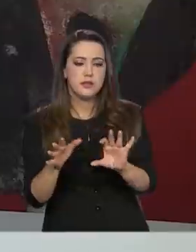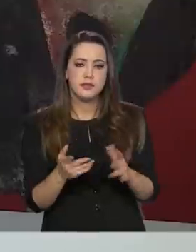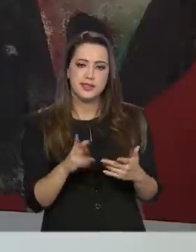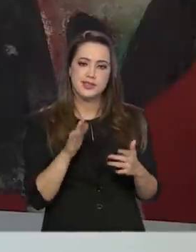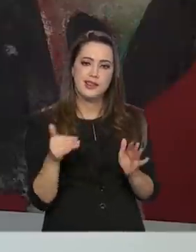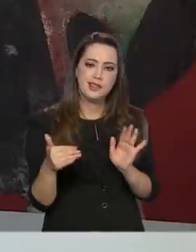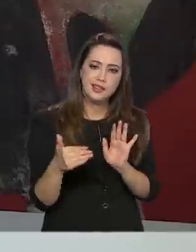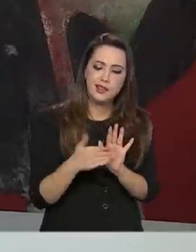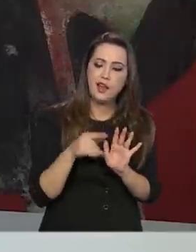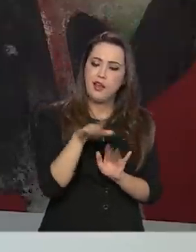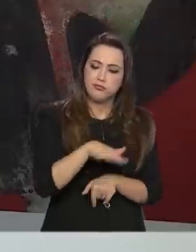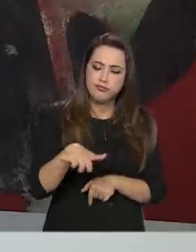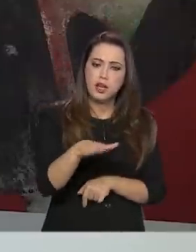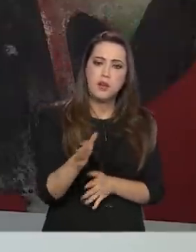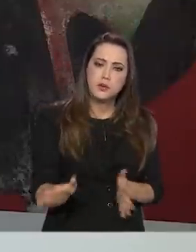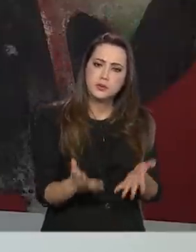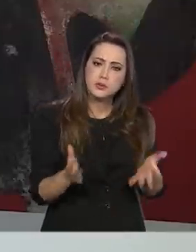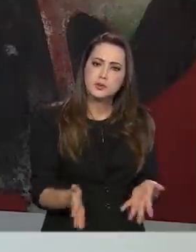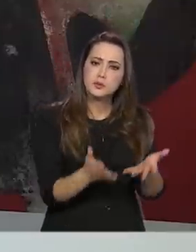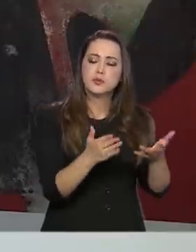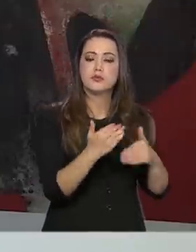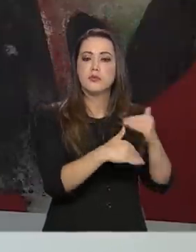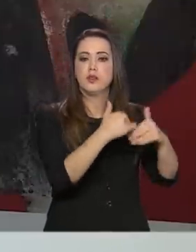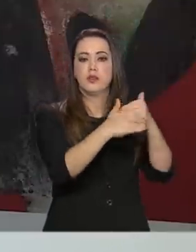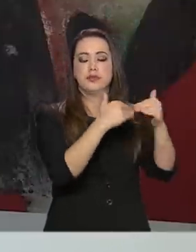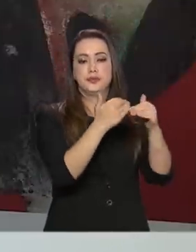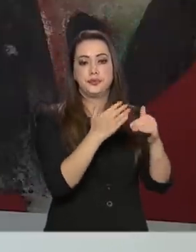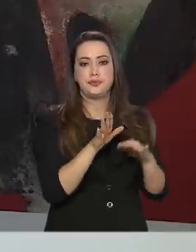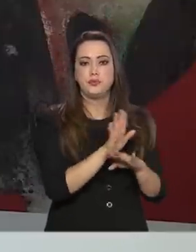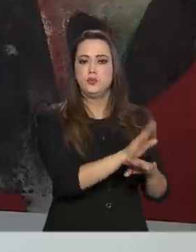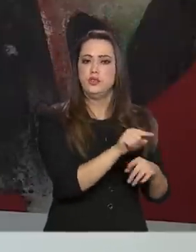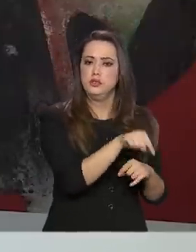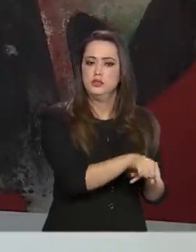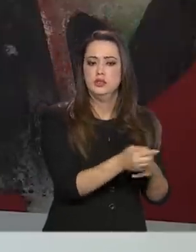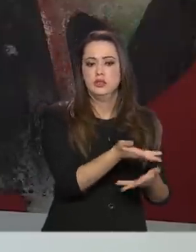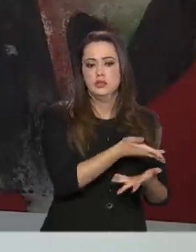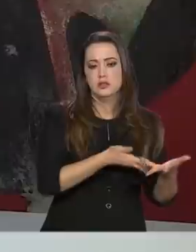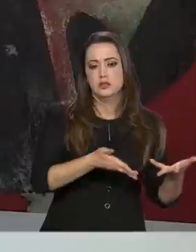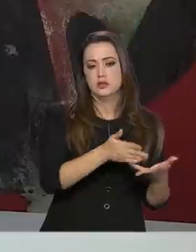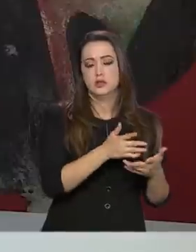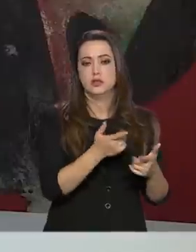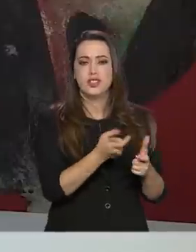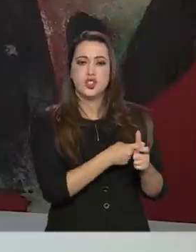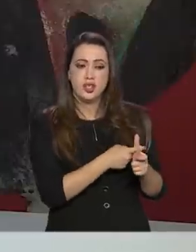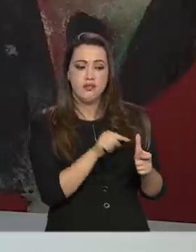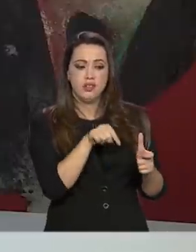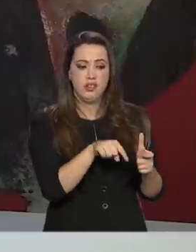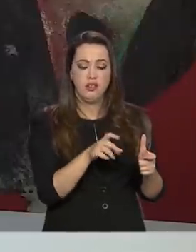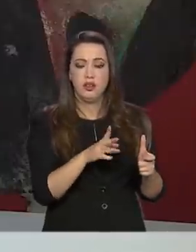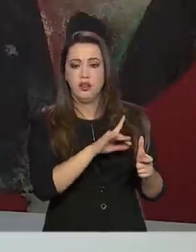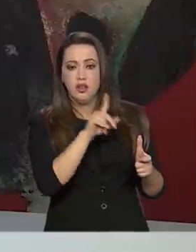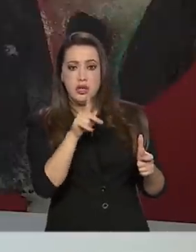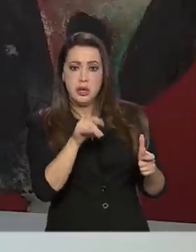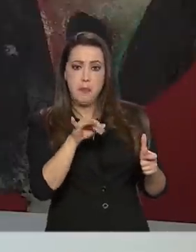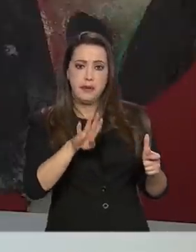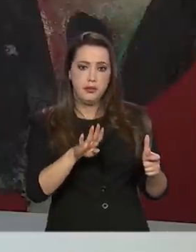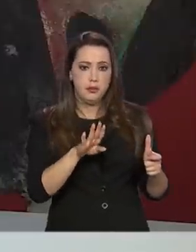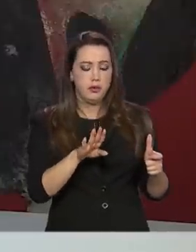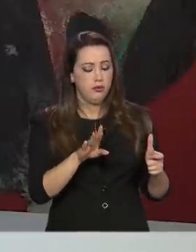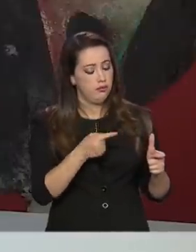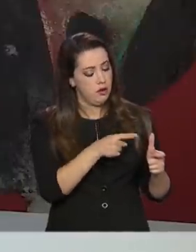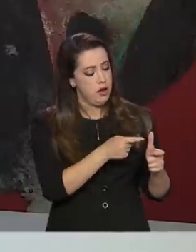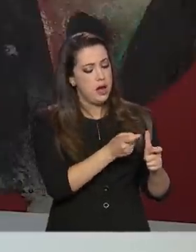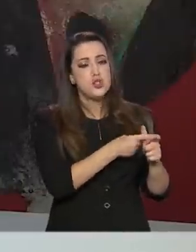para que ela possa promover o crescimento econômico e atenuar a própria relação dívida-PIB, que, nesse momento, realmente é